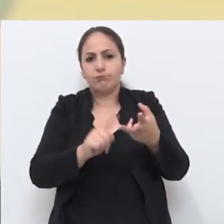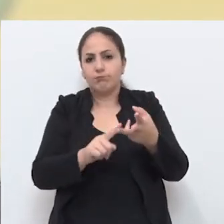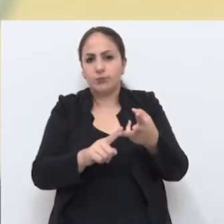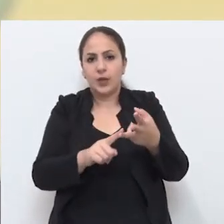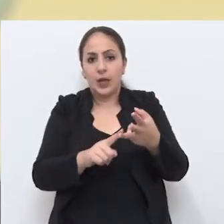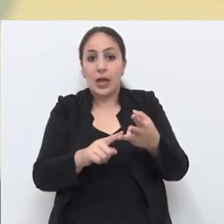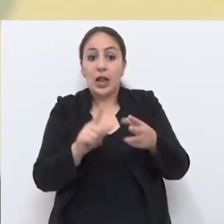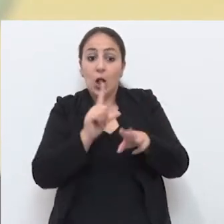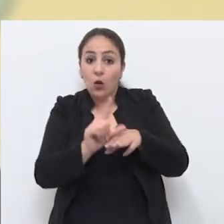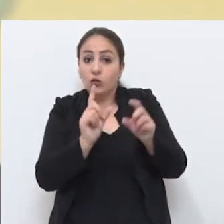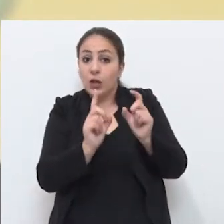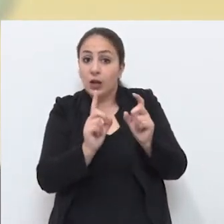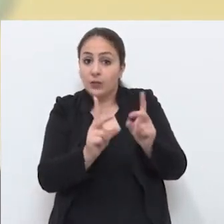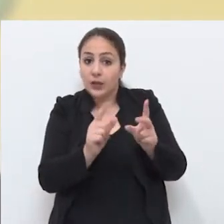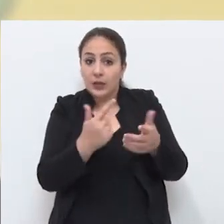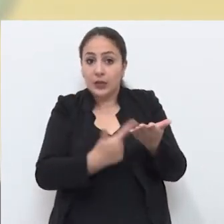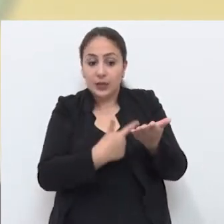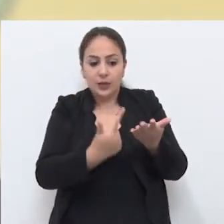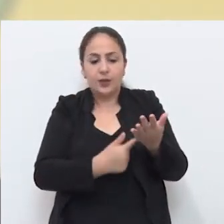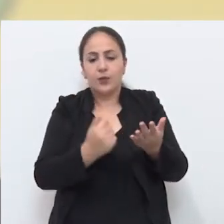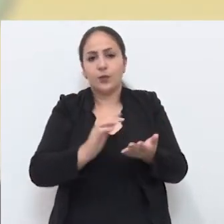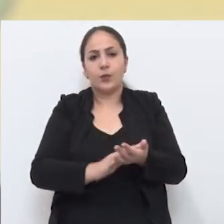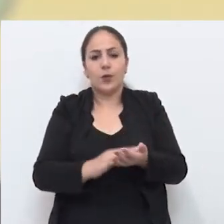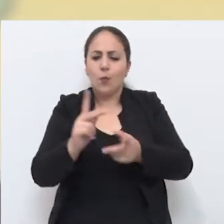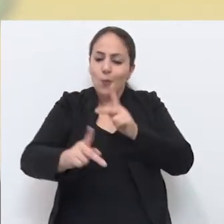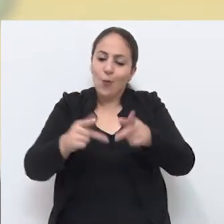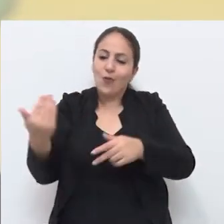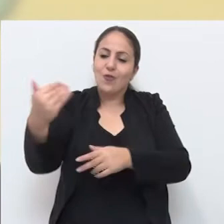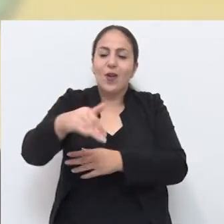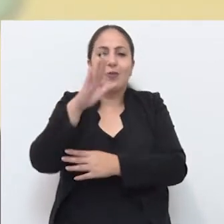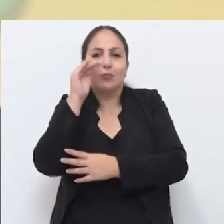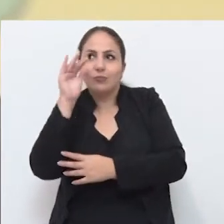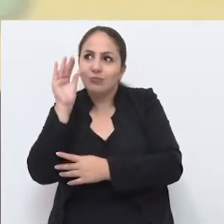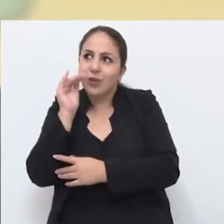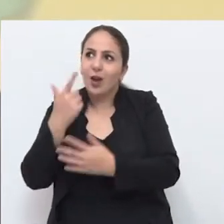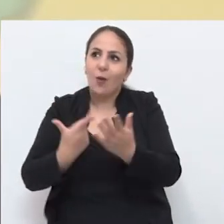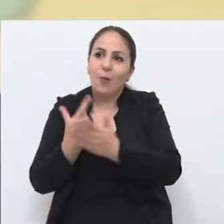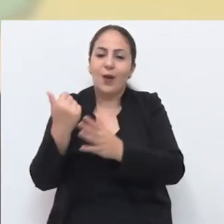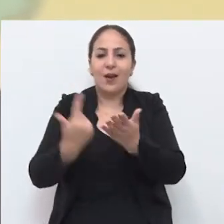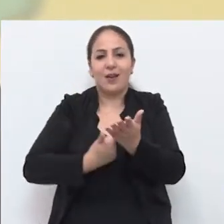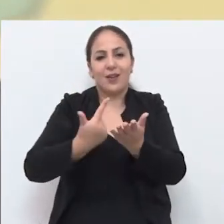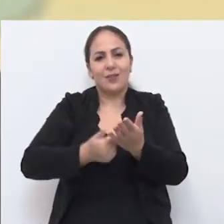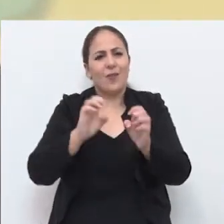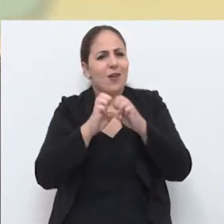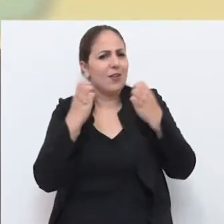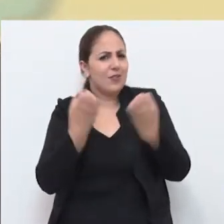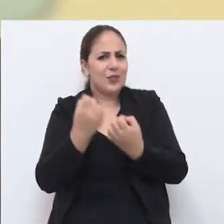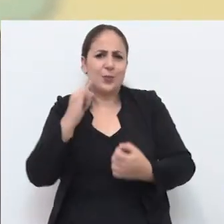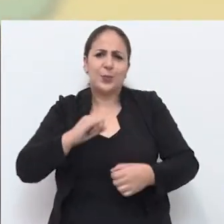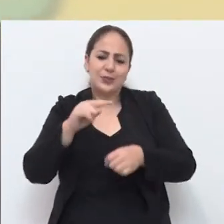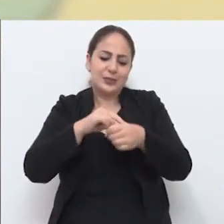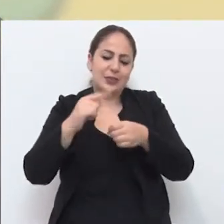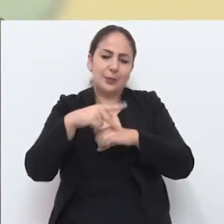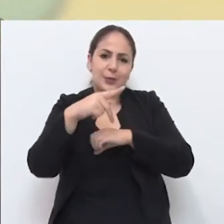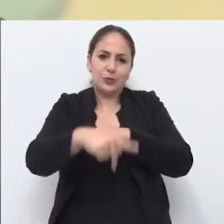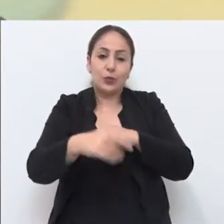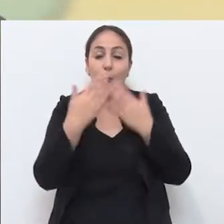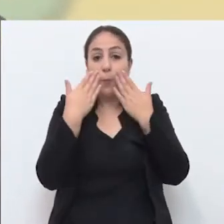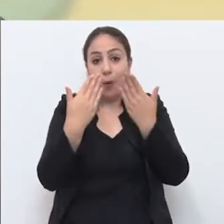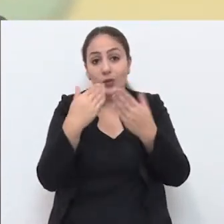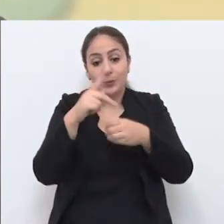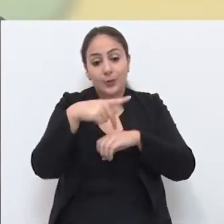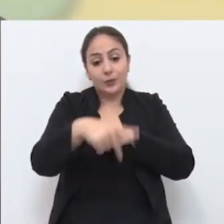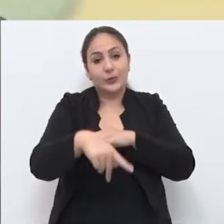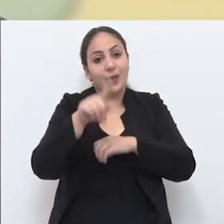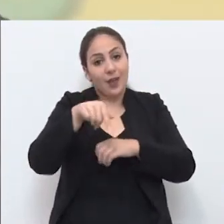das livrarias, de quem traz os livros para cá e do público que vem prestigiar e vem adquirir os livros. Então, é um evento muito importante para